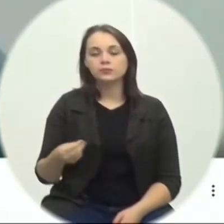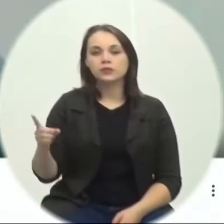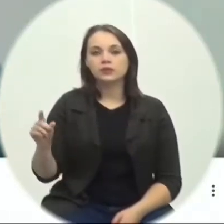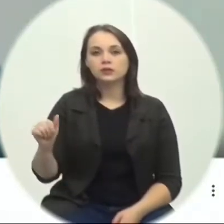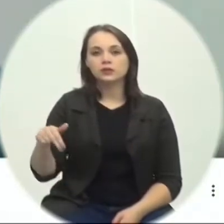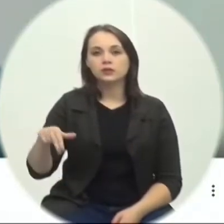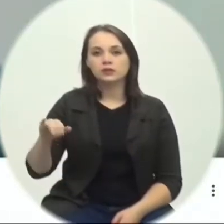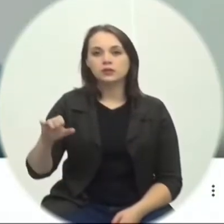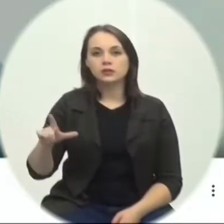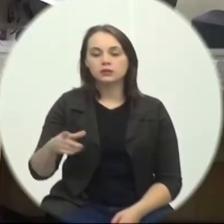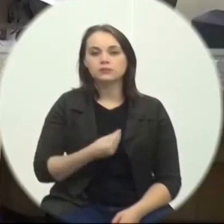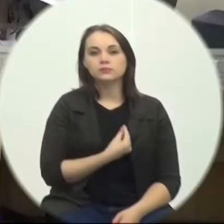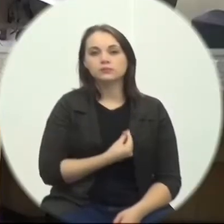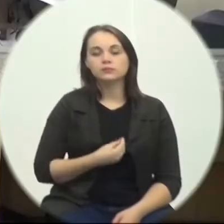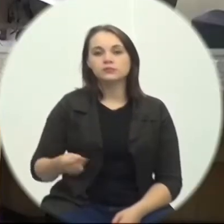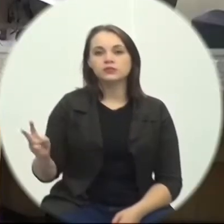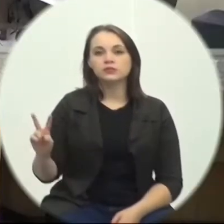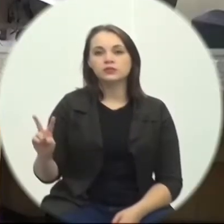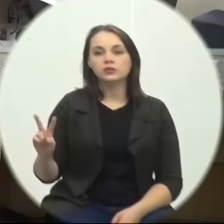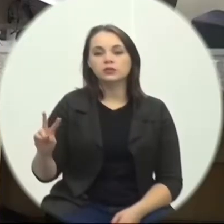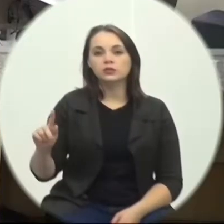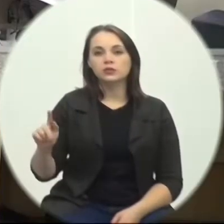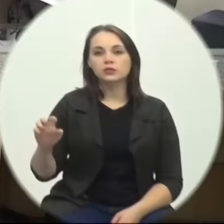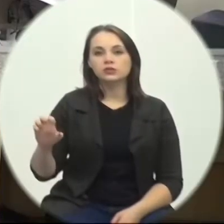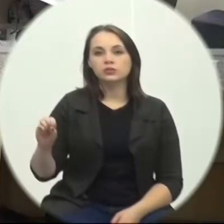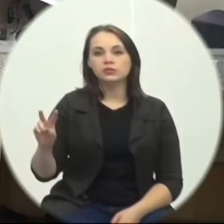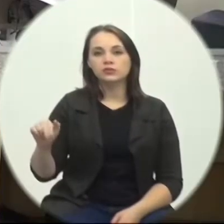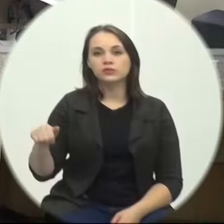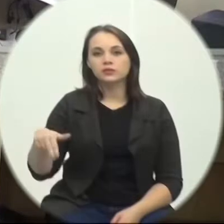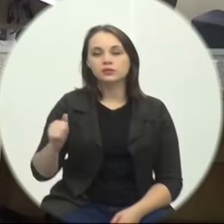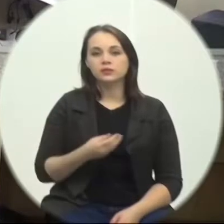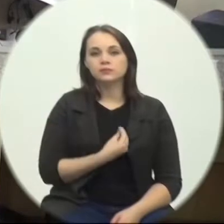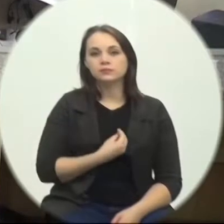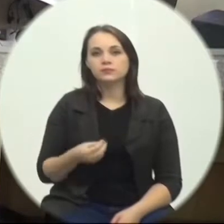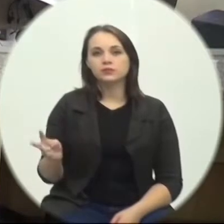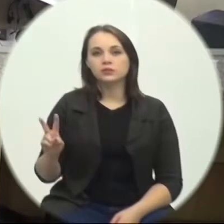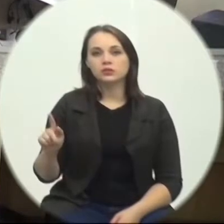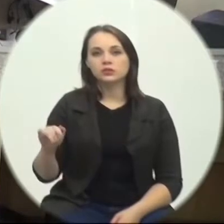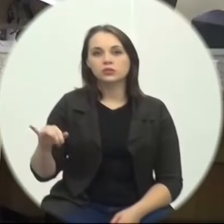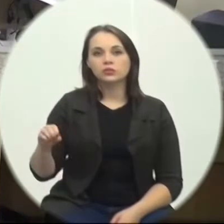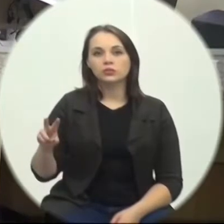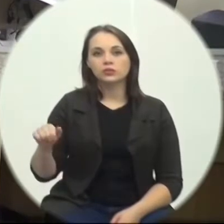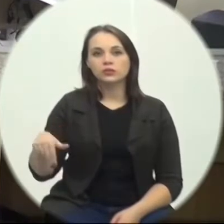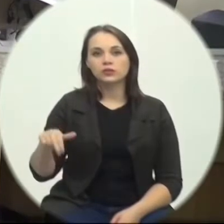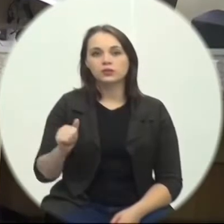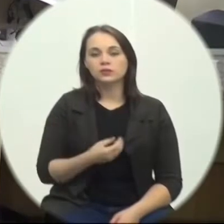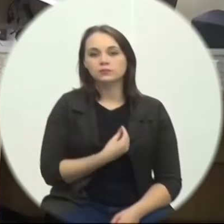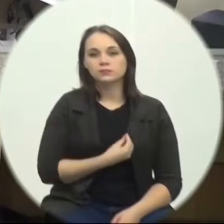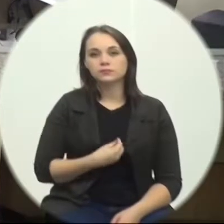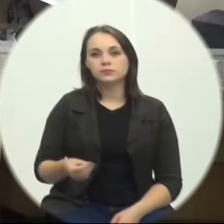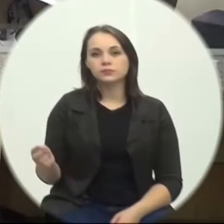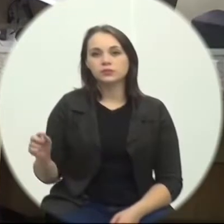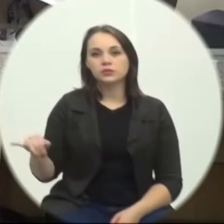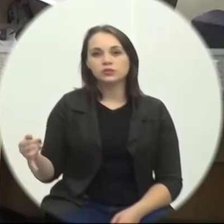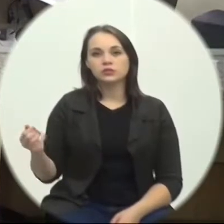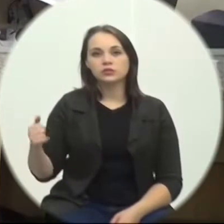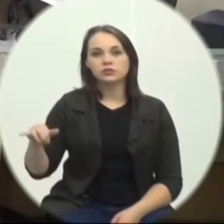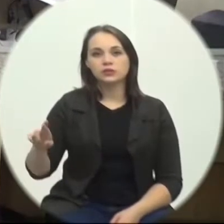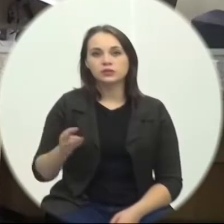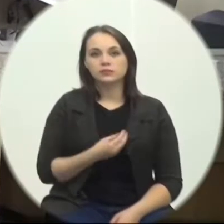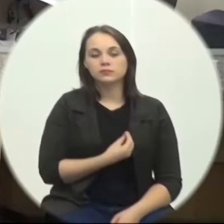Daniel Tunis. Presente, vereador vereadora Giovanna Zanetti. Presente, vereadora Giovanna Mundardo. Presente, vereador Jair.